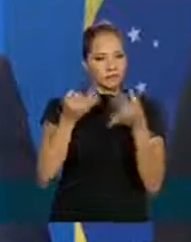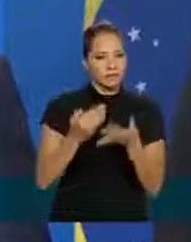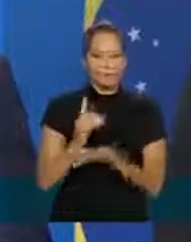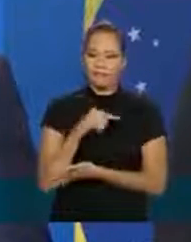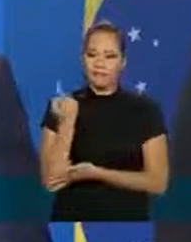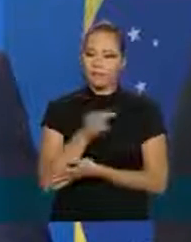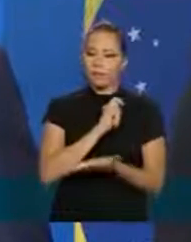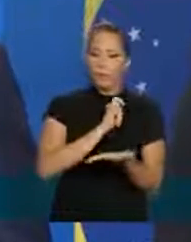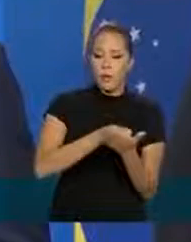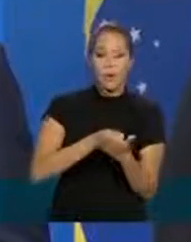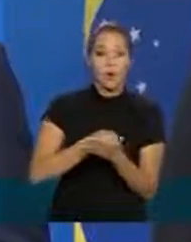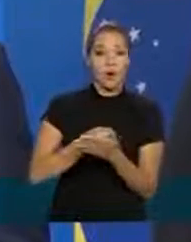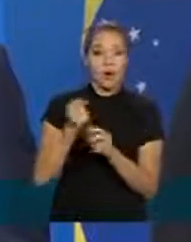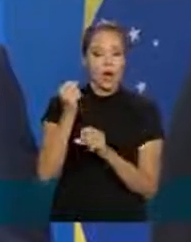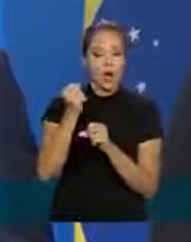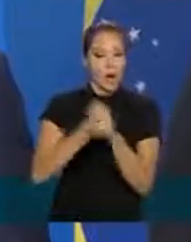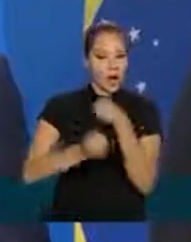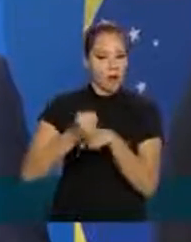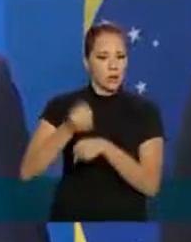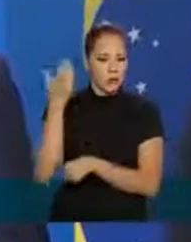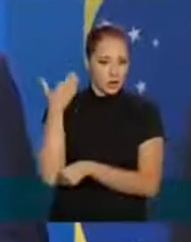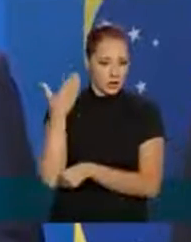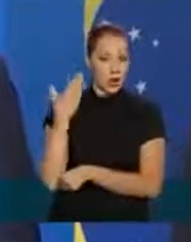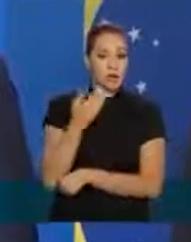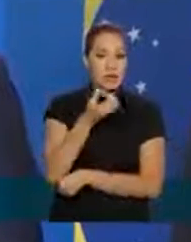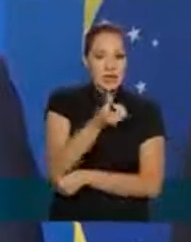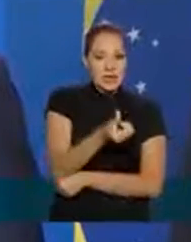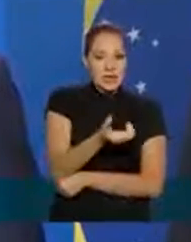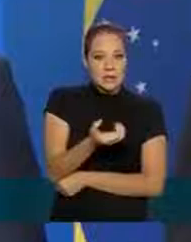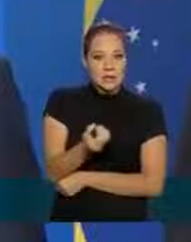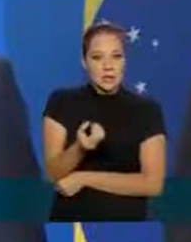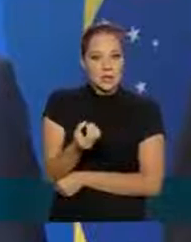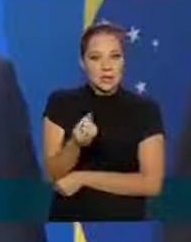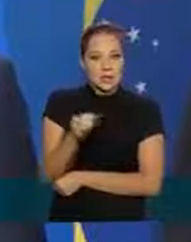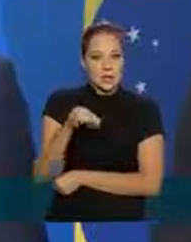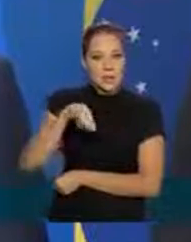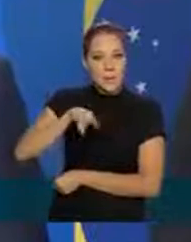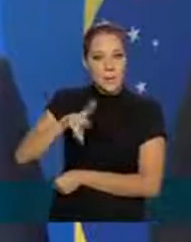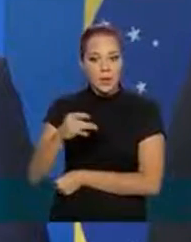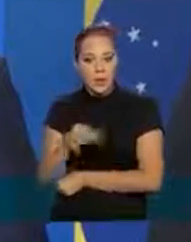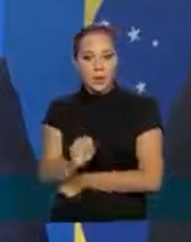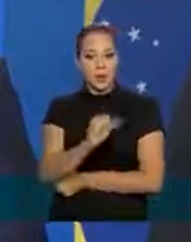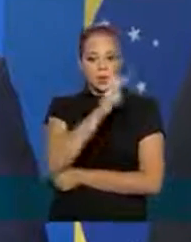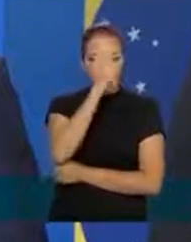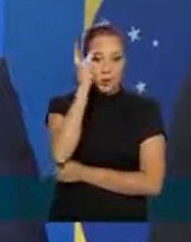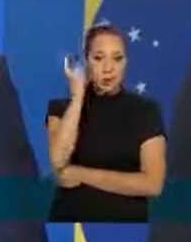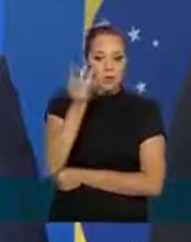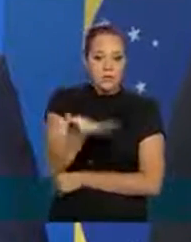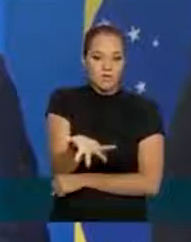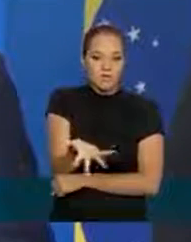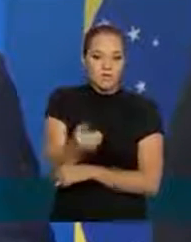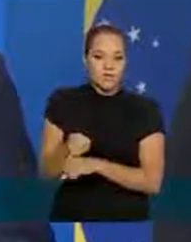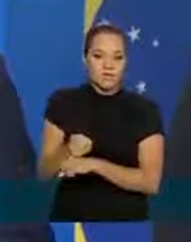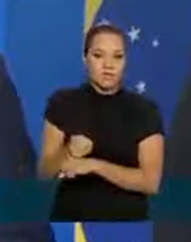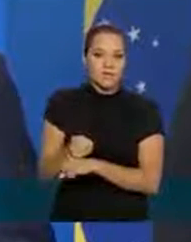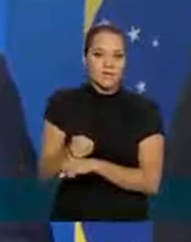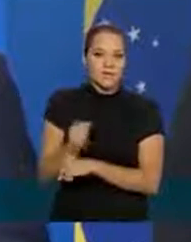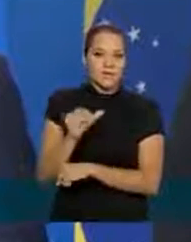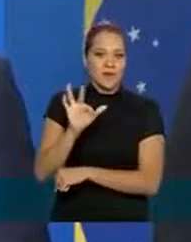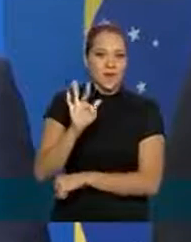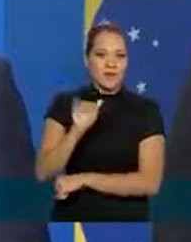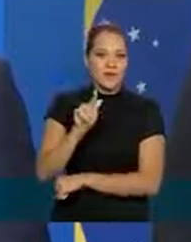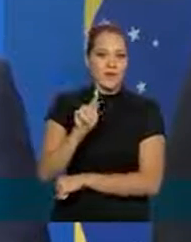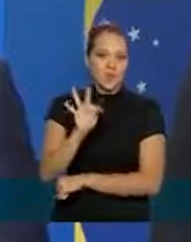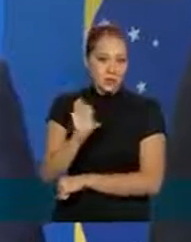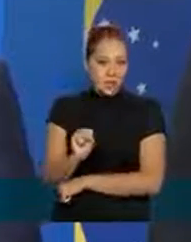pagamos ano passado 60 milhões de pessoas no saque imediato do FGTS então a